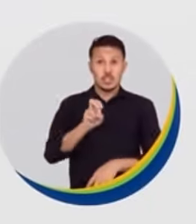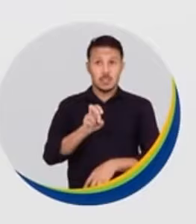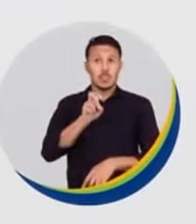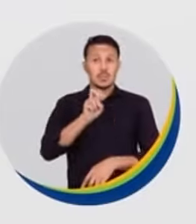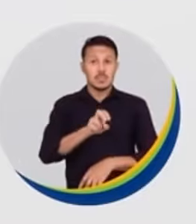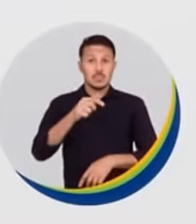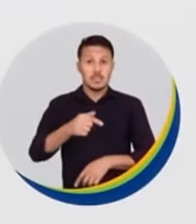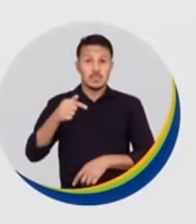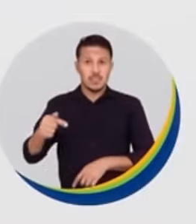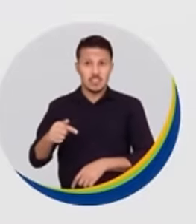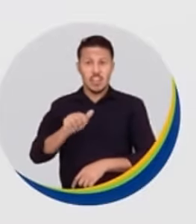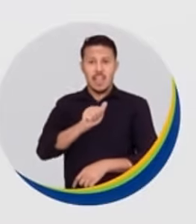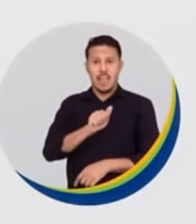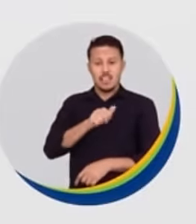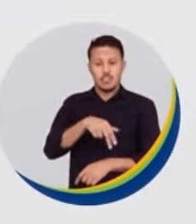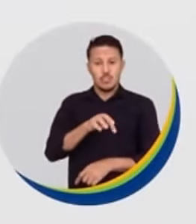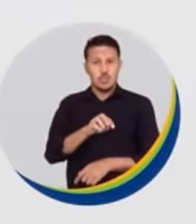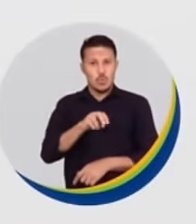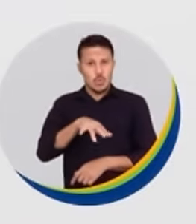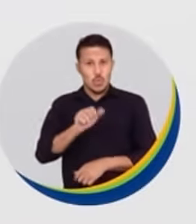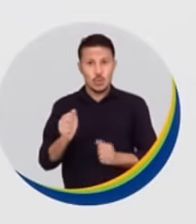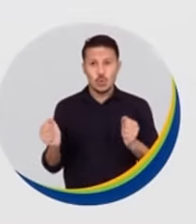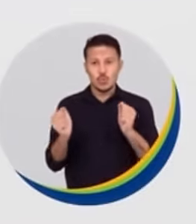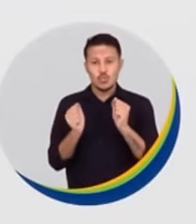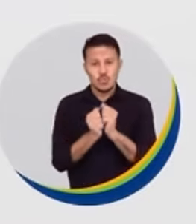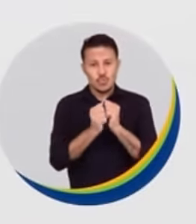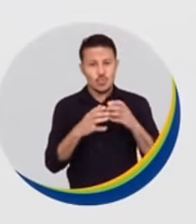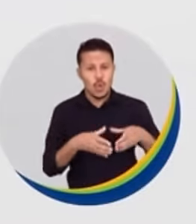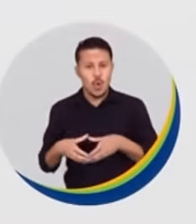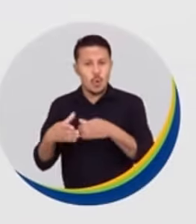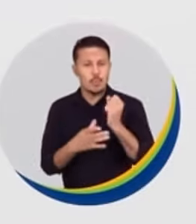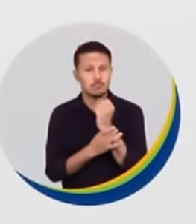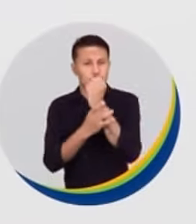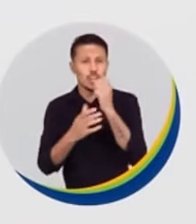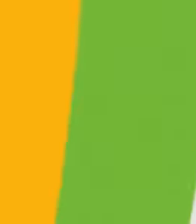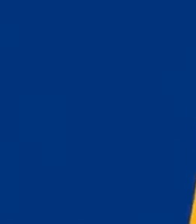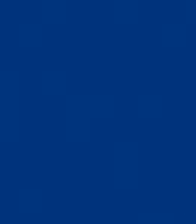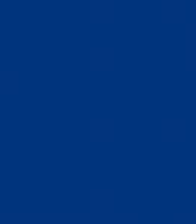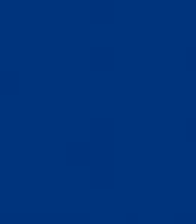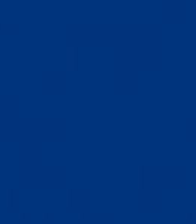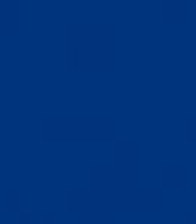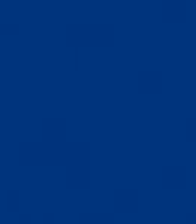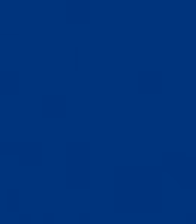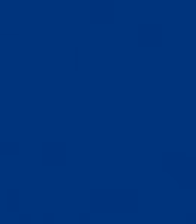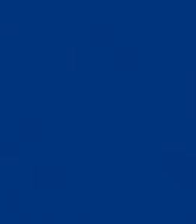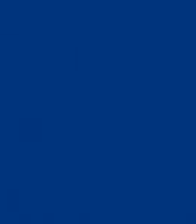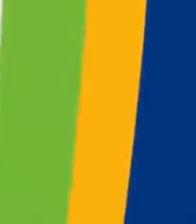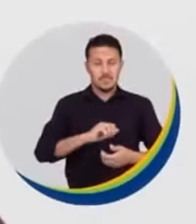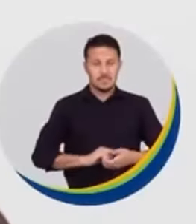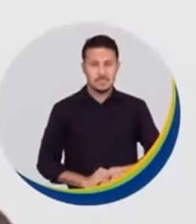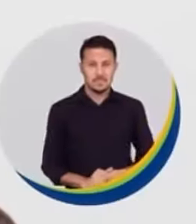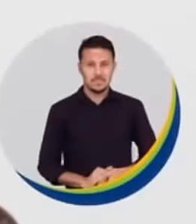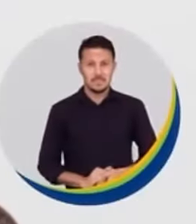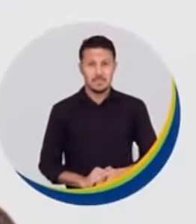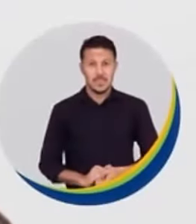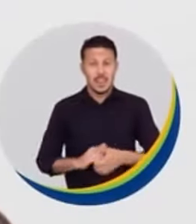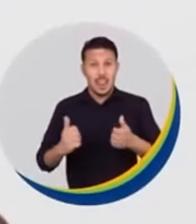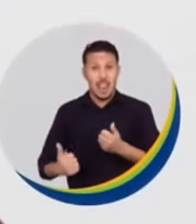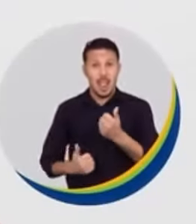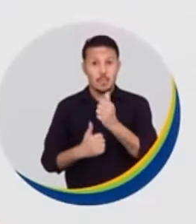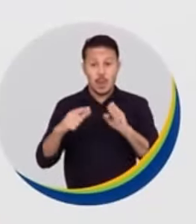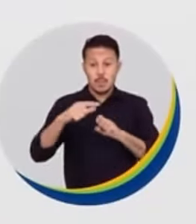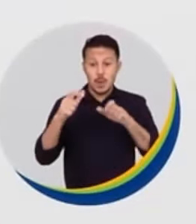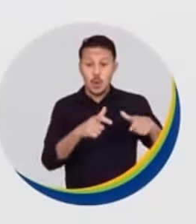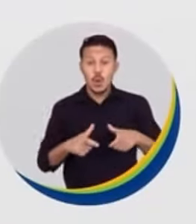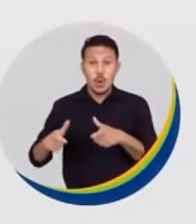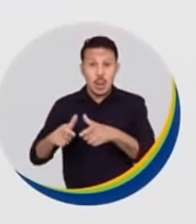-577. Antônio Rago, o braço forte da comunidade, com Ricardo Nunes, 15. PSD 55. Apoiar empreendedores